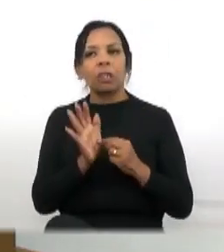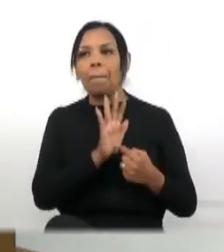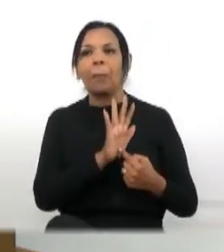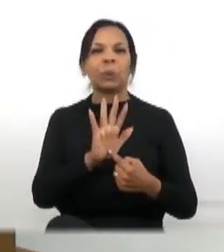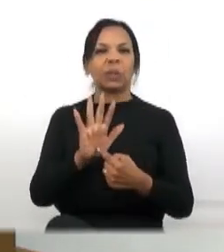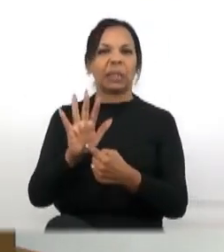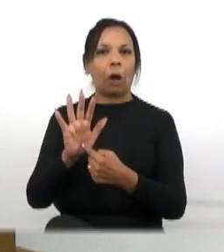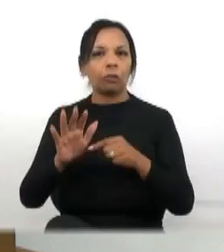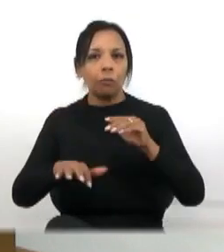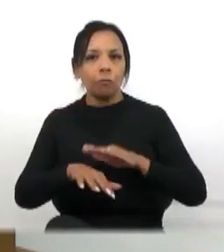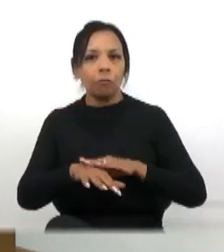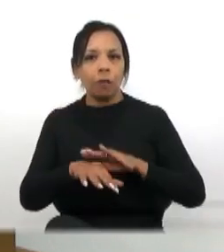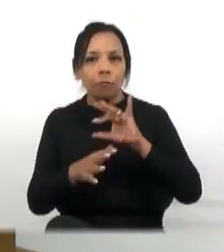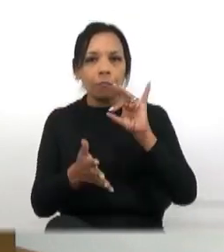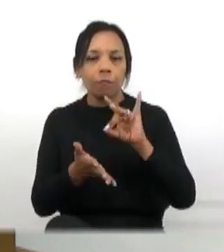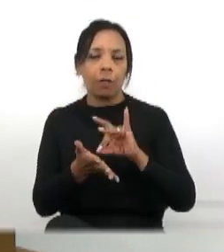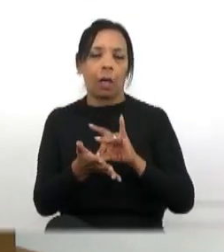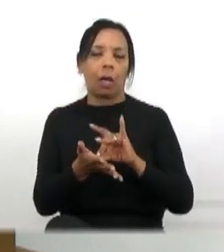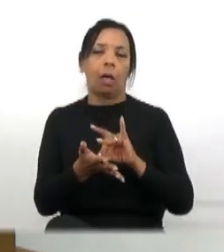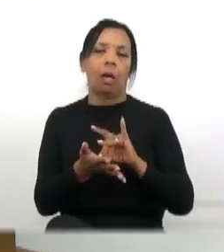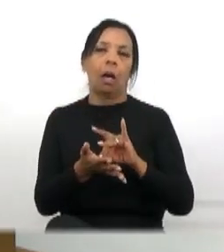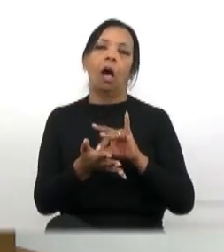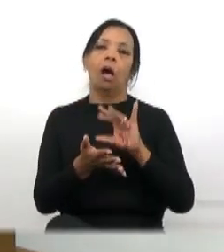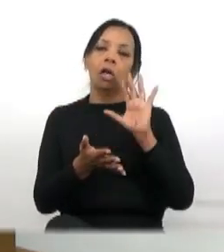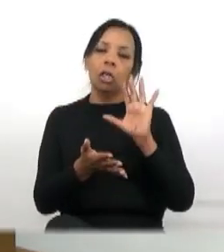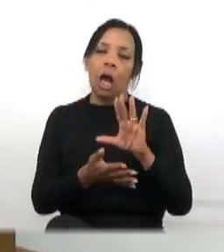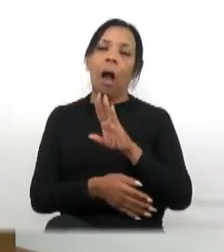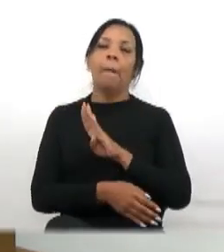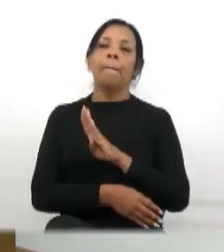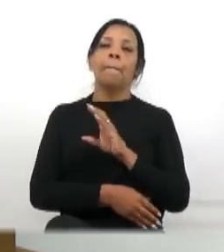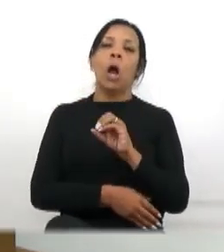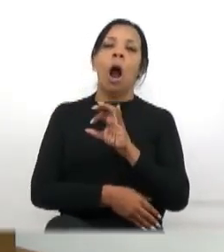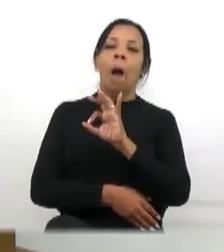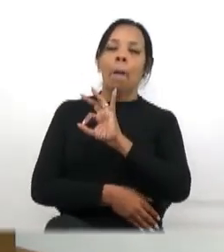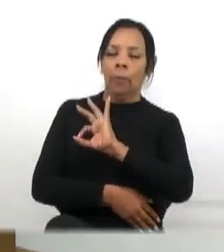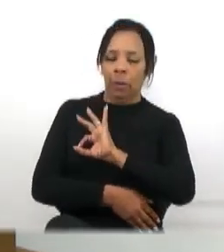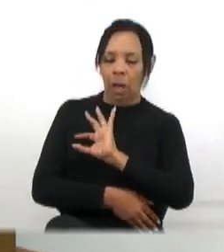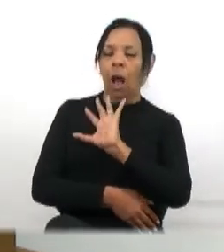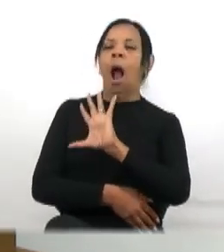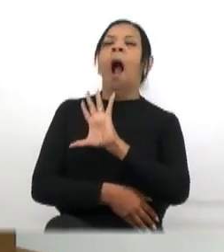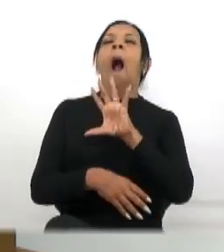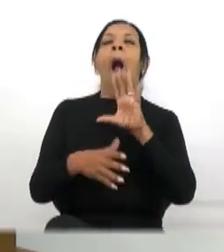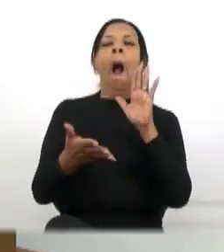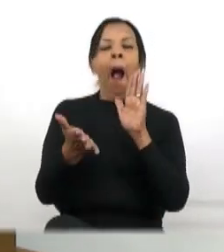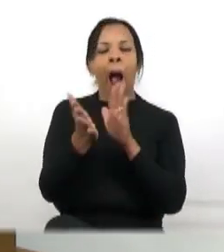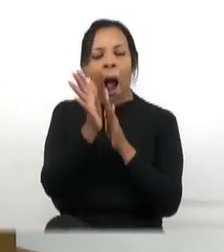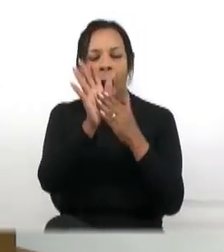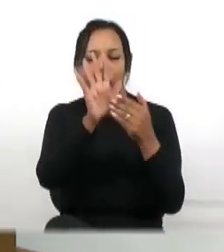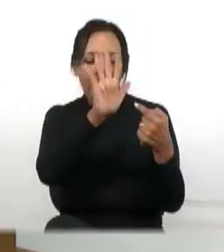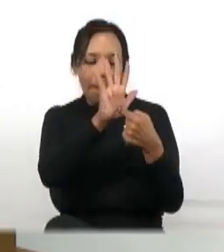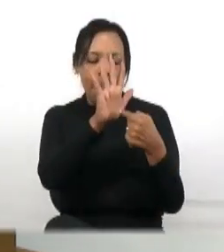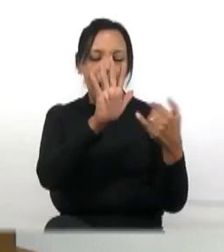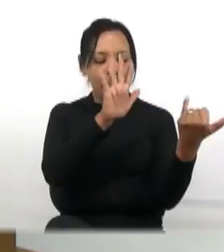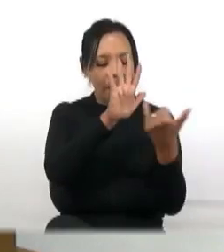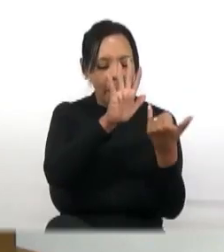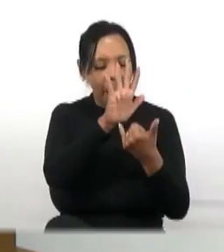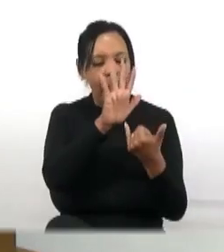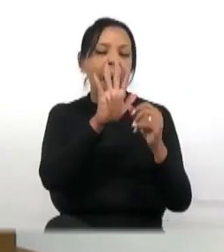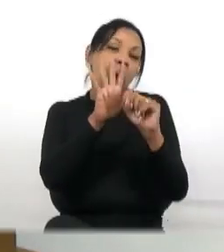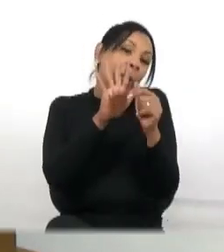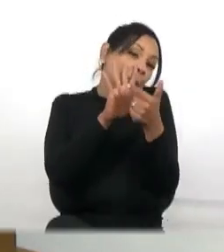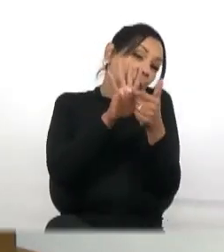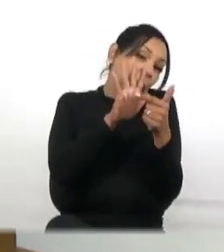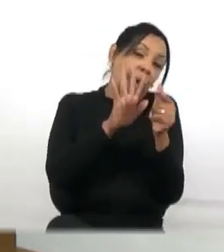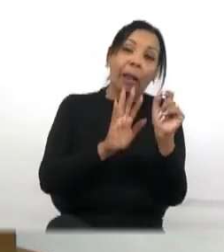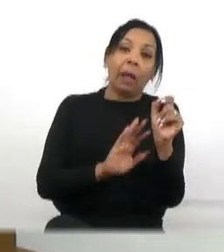já precisei, quase fiz boletim de ocorrência, por causa de pedido de informação, não